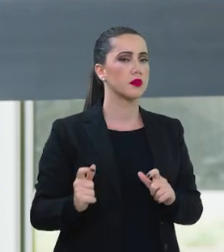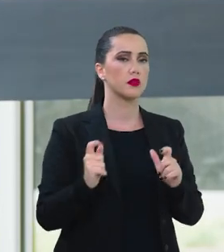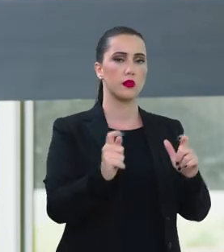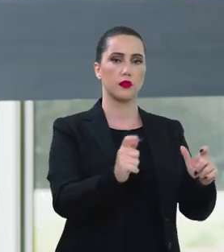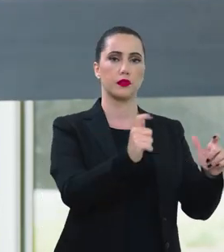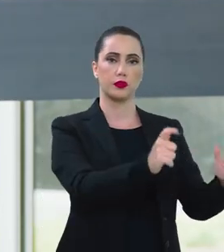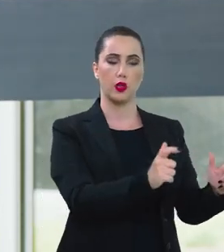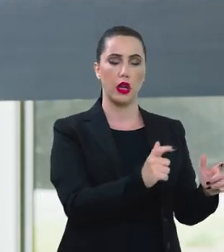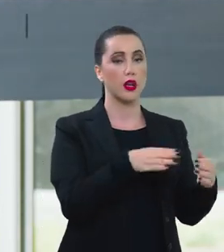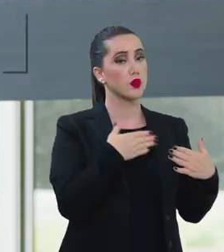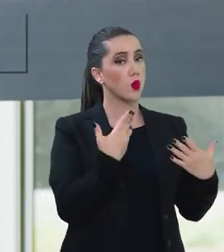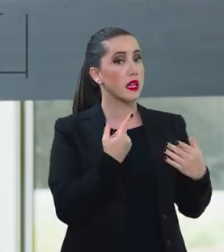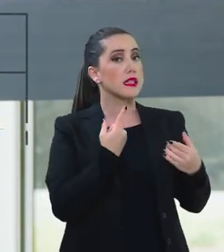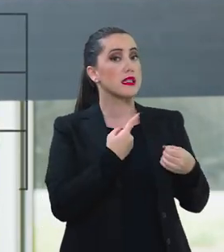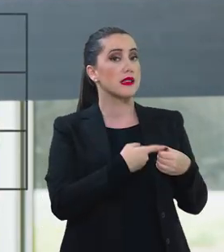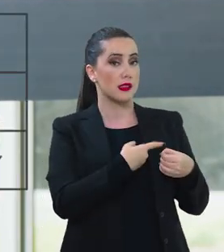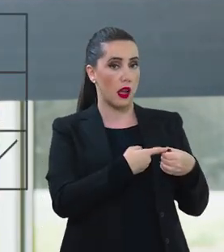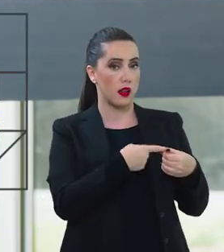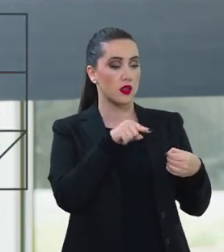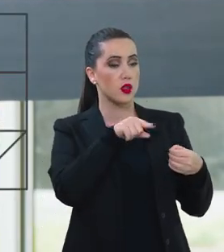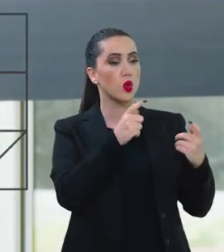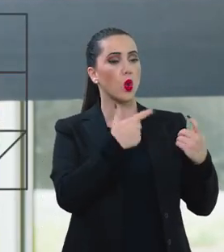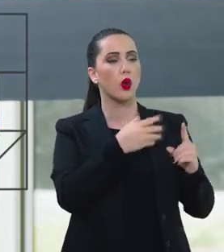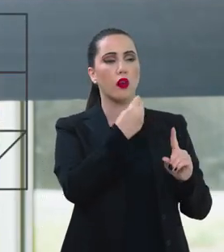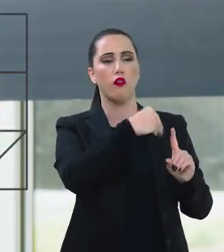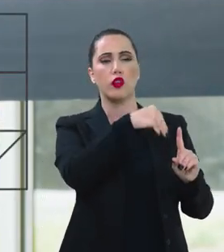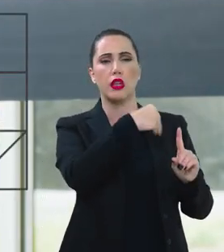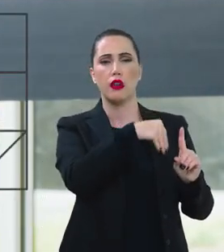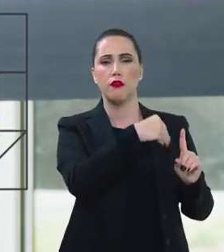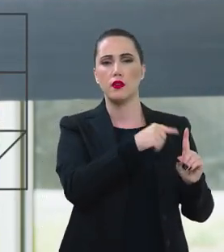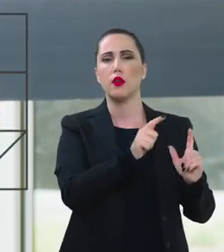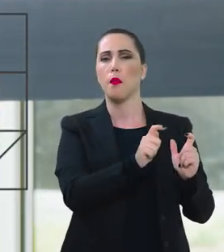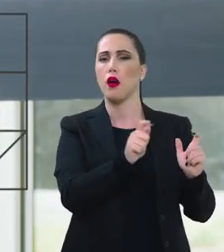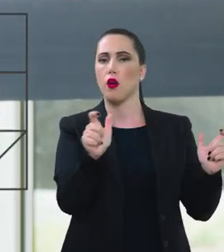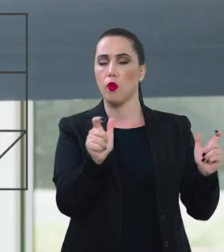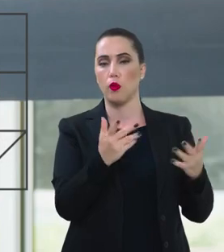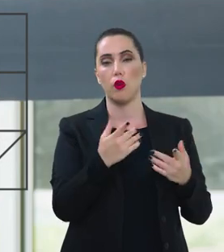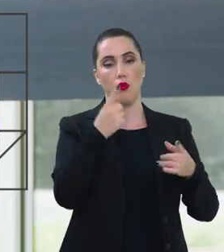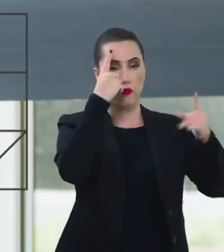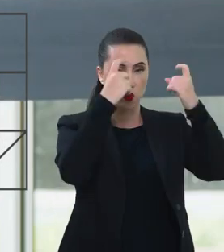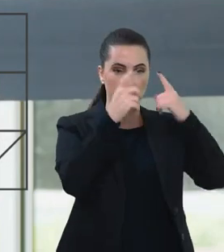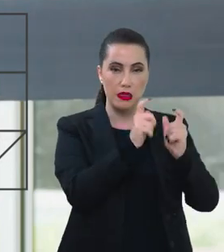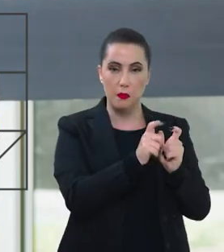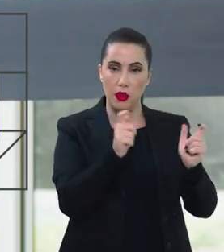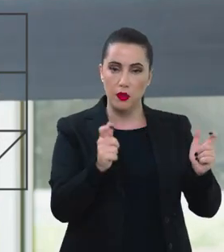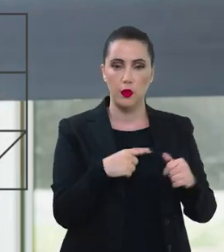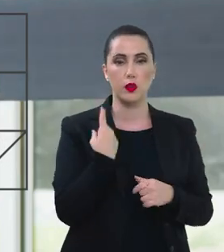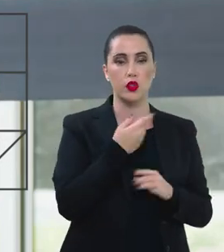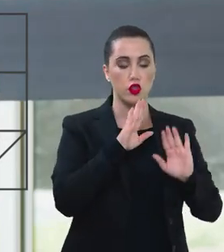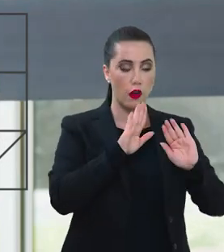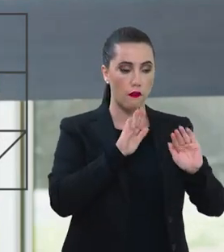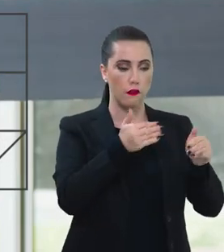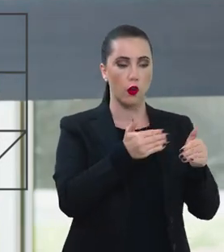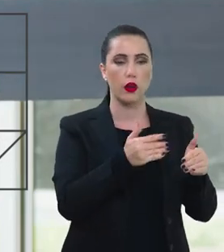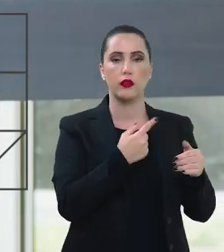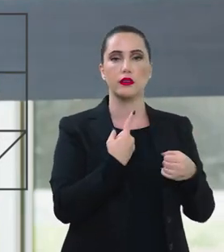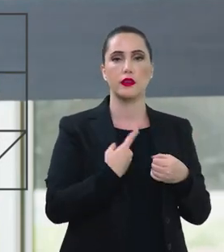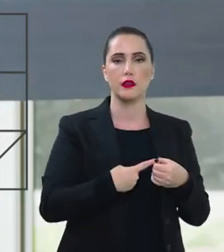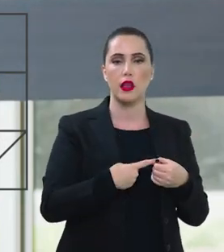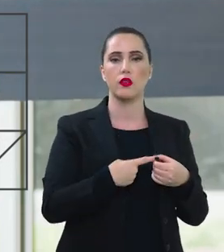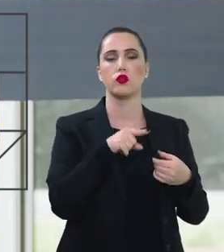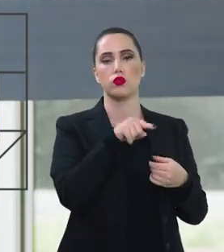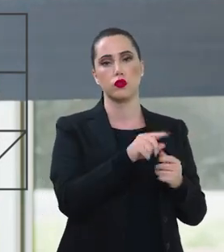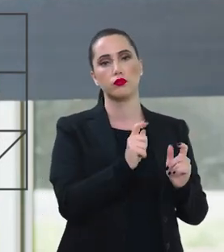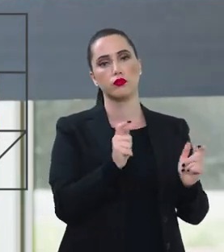quais são os territórios, as cidades, incluindo os de vulnerabilidade social e os índices de violência são maiores. E a gente vai focar